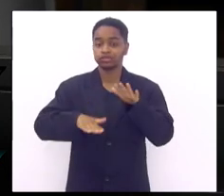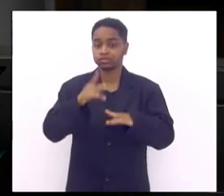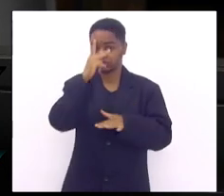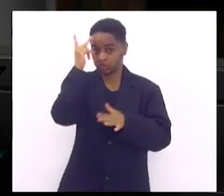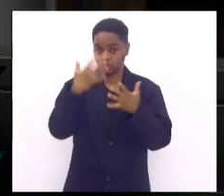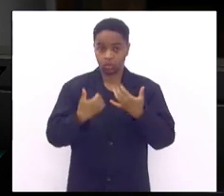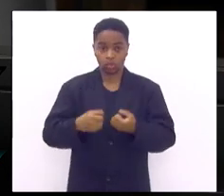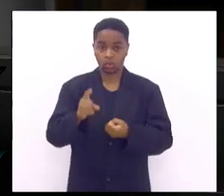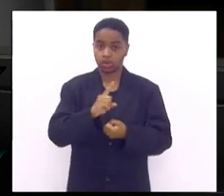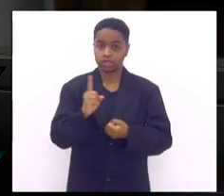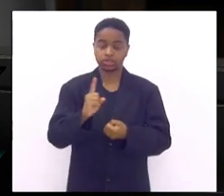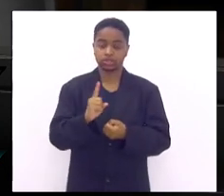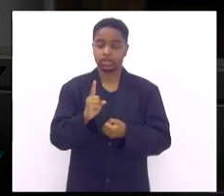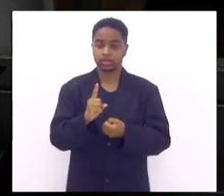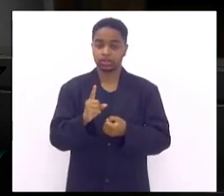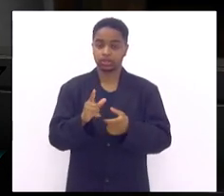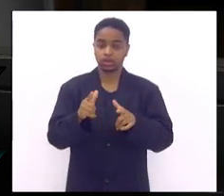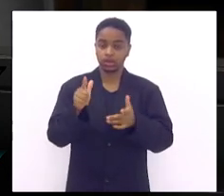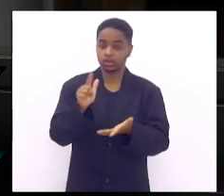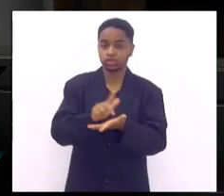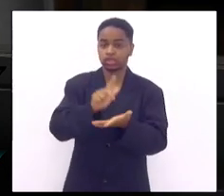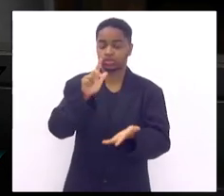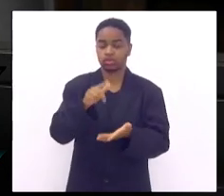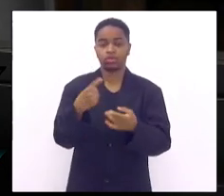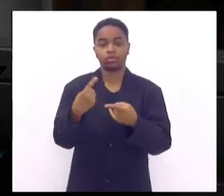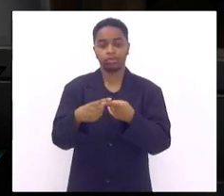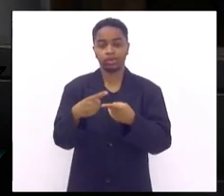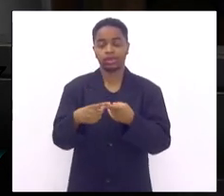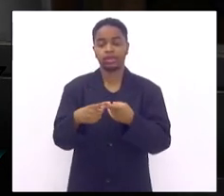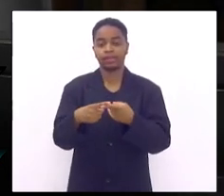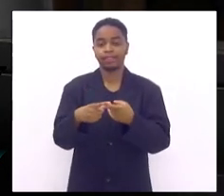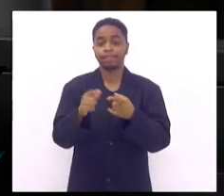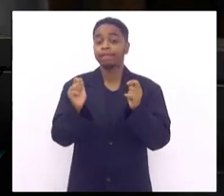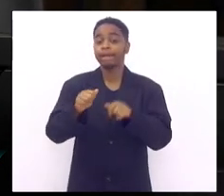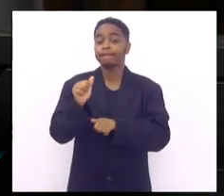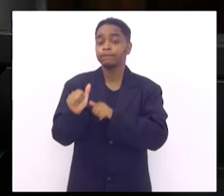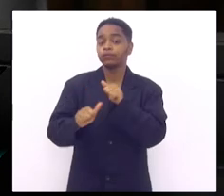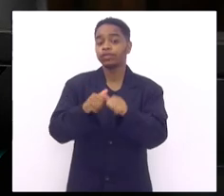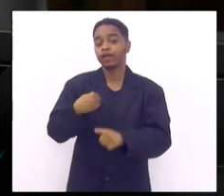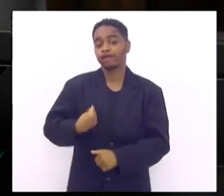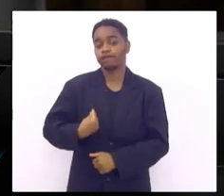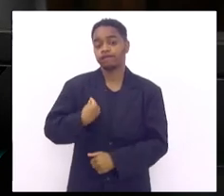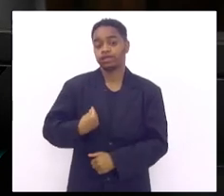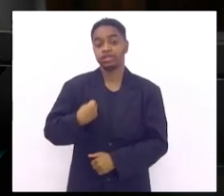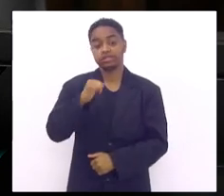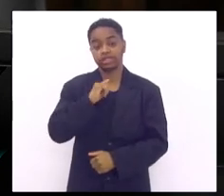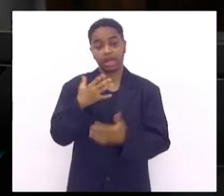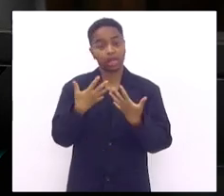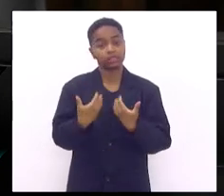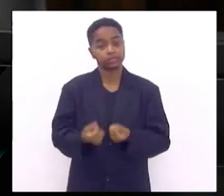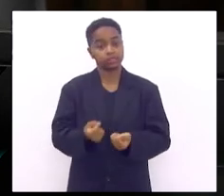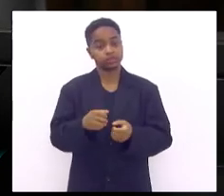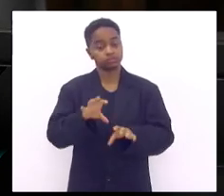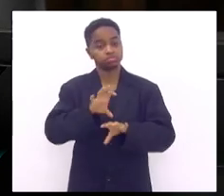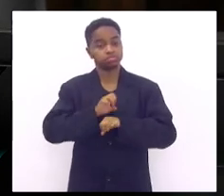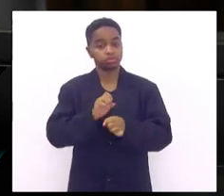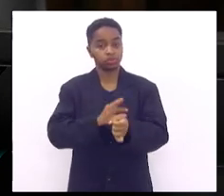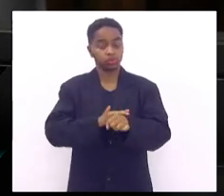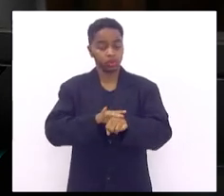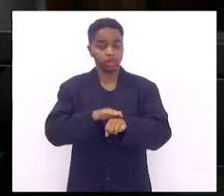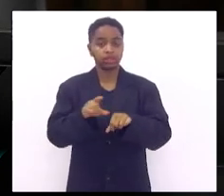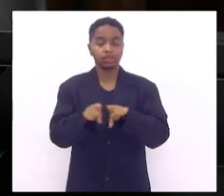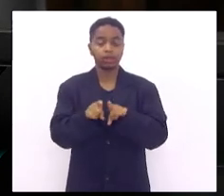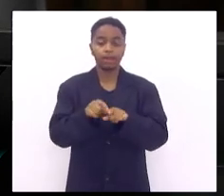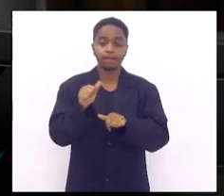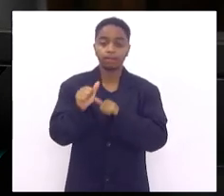diagnóstico a não aceitação da doença porque implicaria mudança de hábito de vida mudaria implicaria em mudança de condutas no seu dia